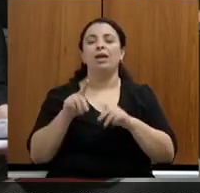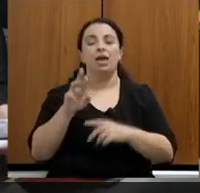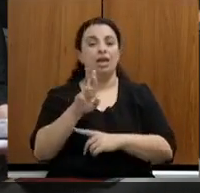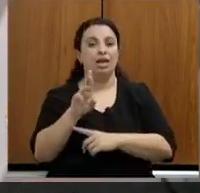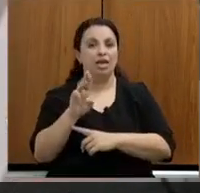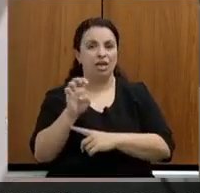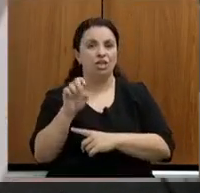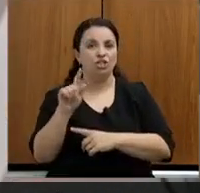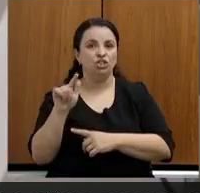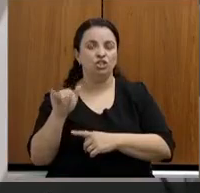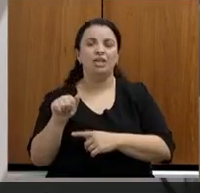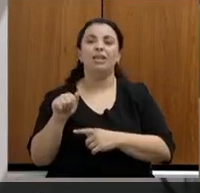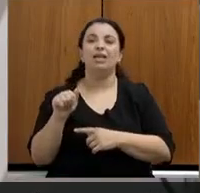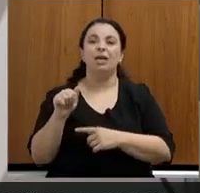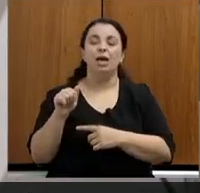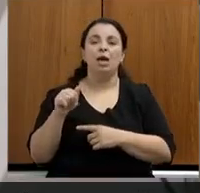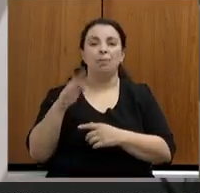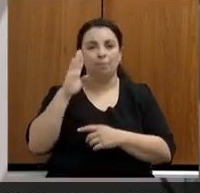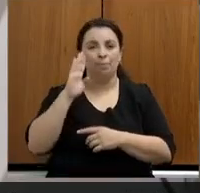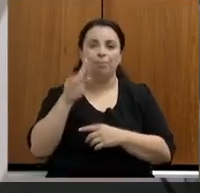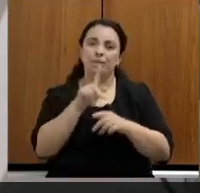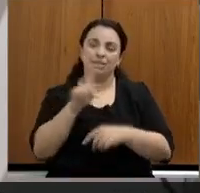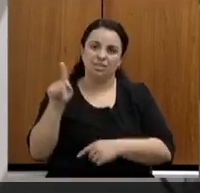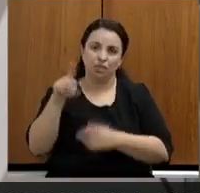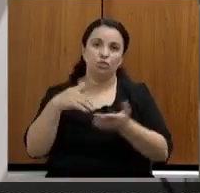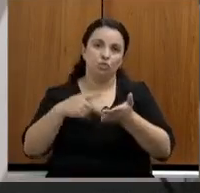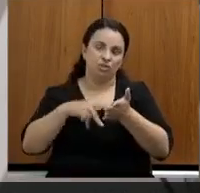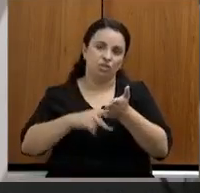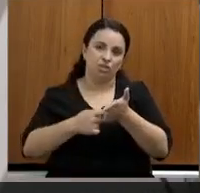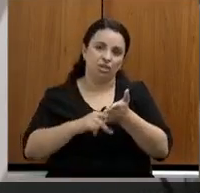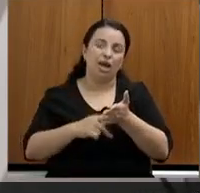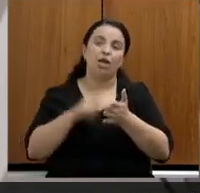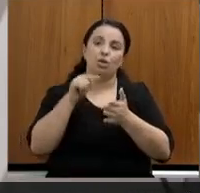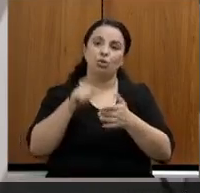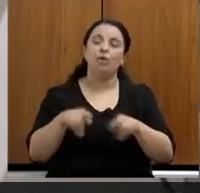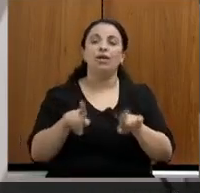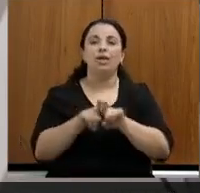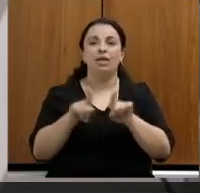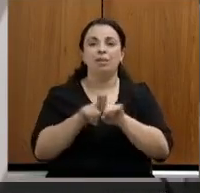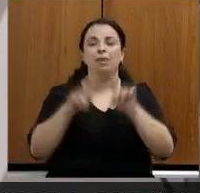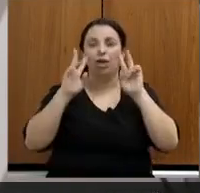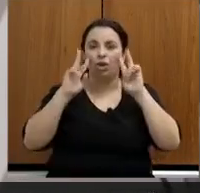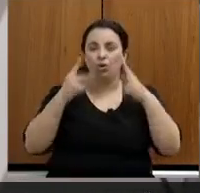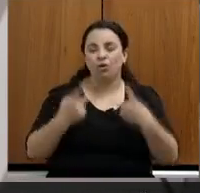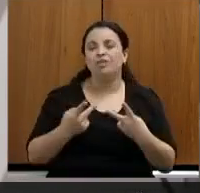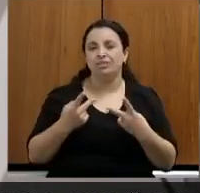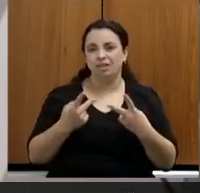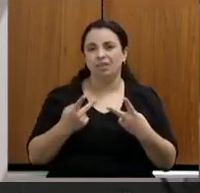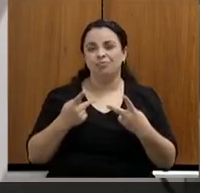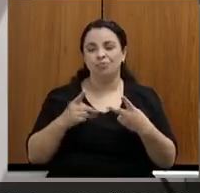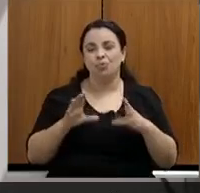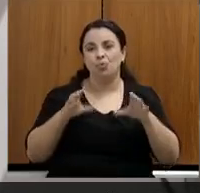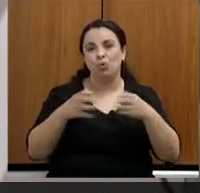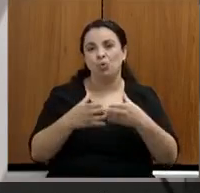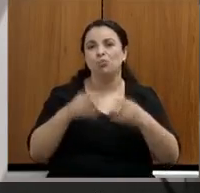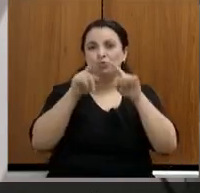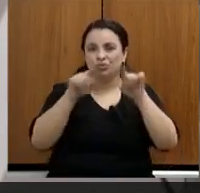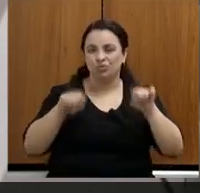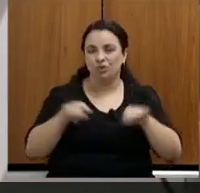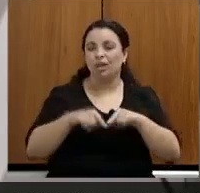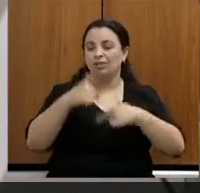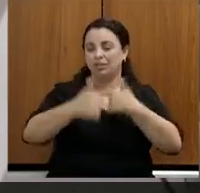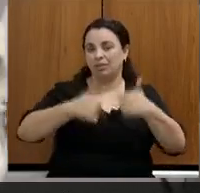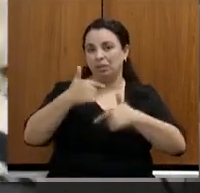também, como as palavras do Noraldino, reconhecendo aqui o brilhante trabalho que essa categoria faz em prol do Estado de Minas